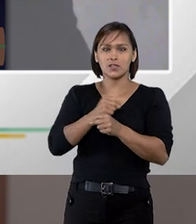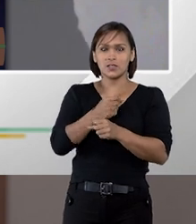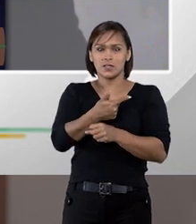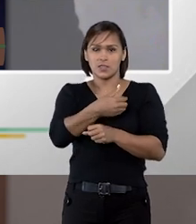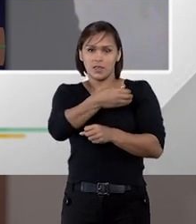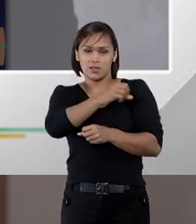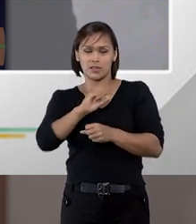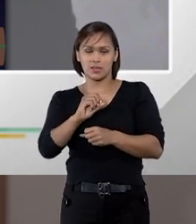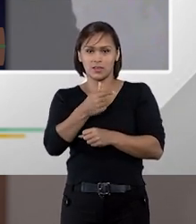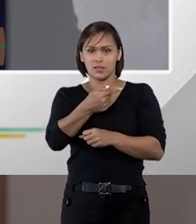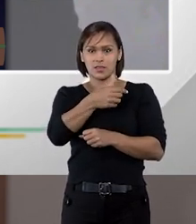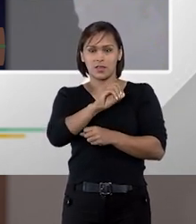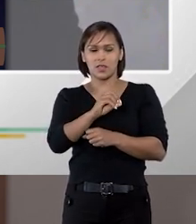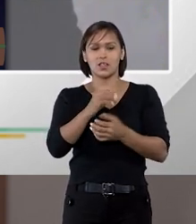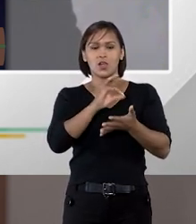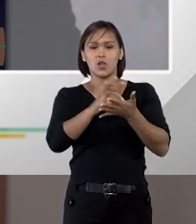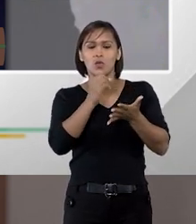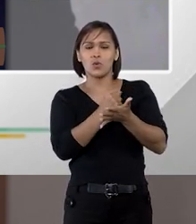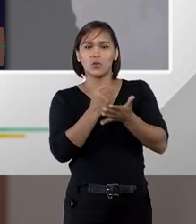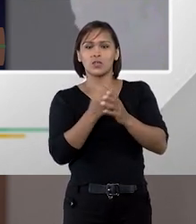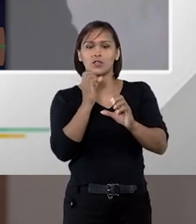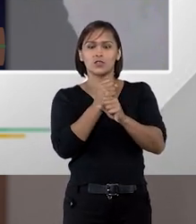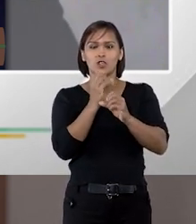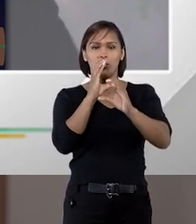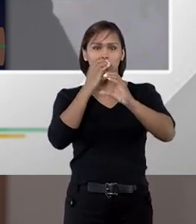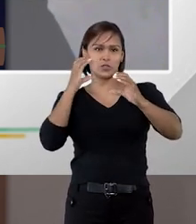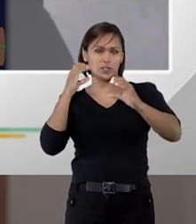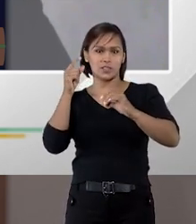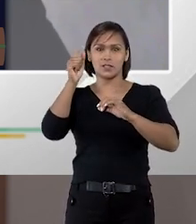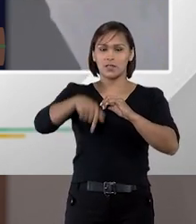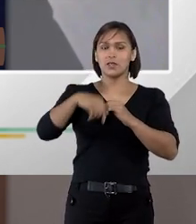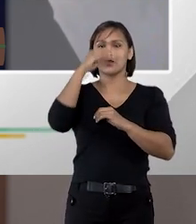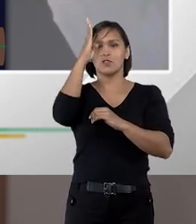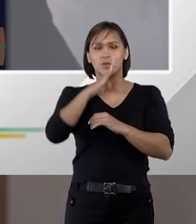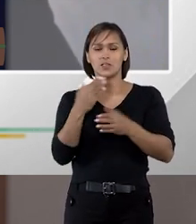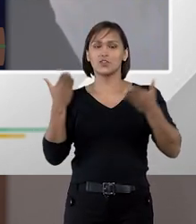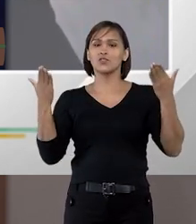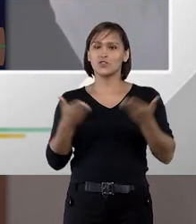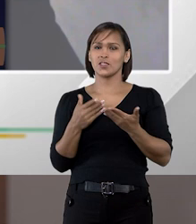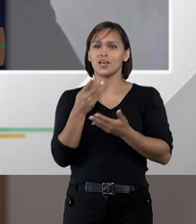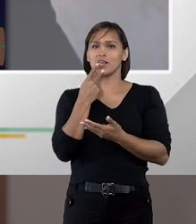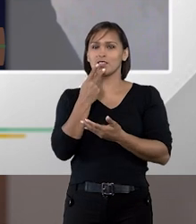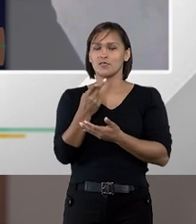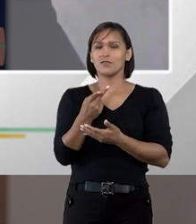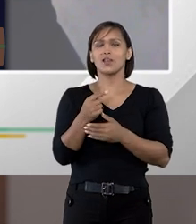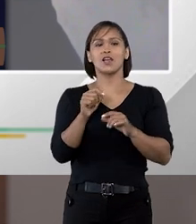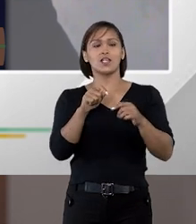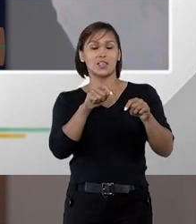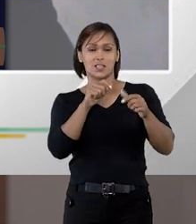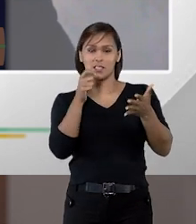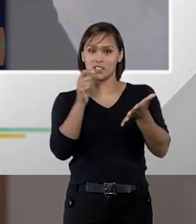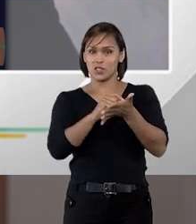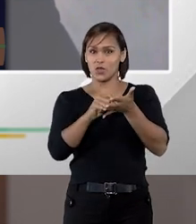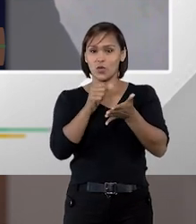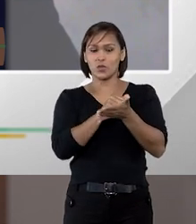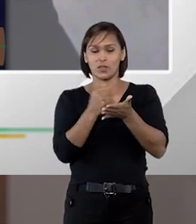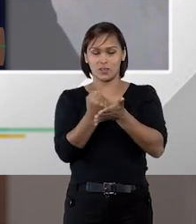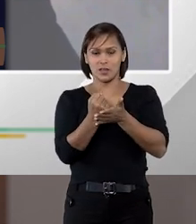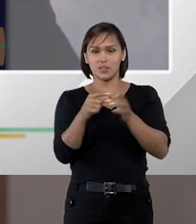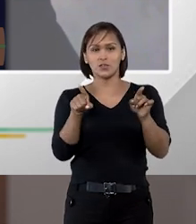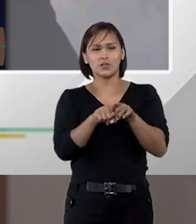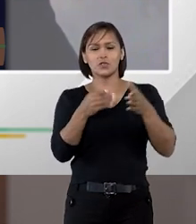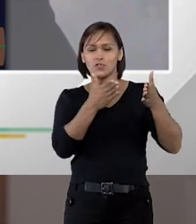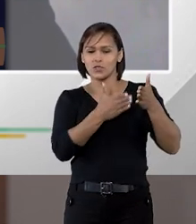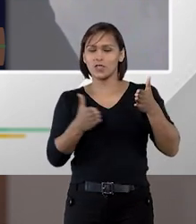a década de 70 para contratos de obras ser engenharia e no Brasil já se fala de disputas de board na doutrina há algum tempo